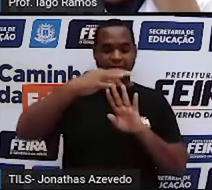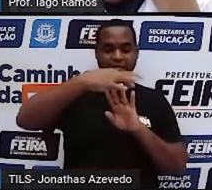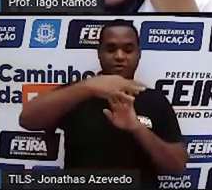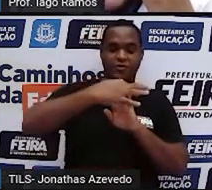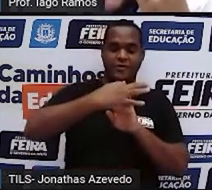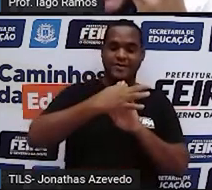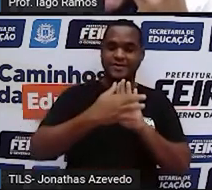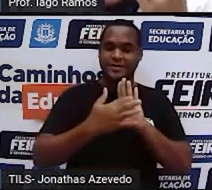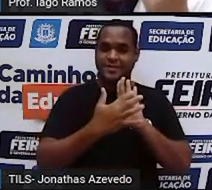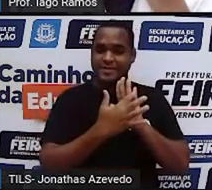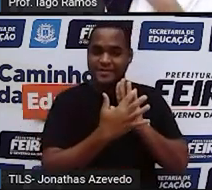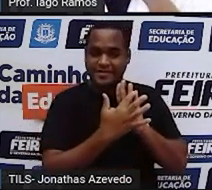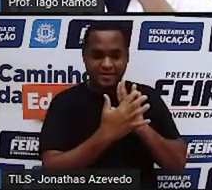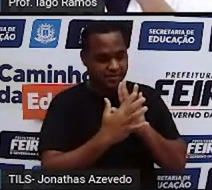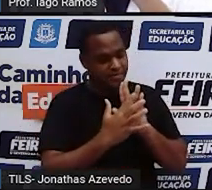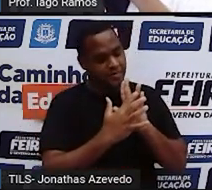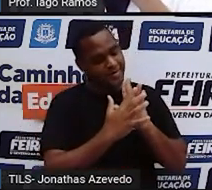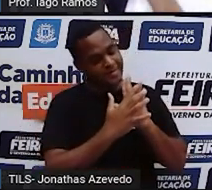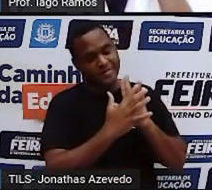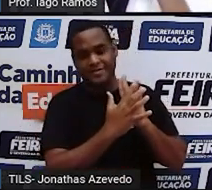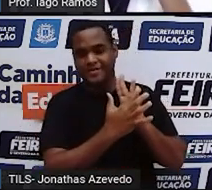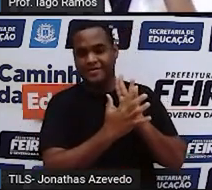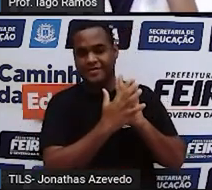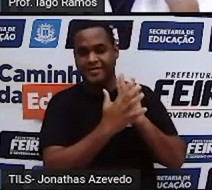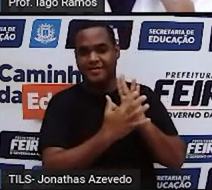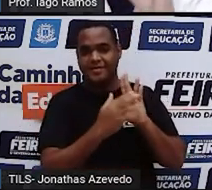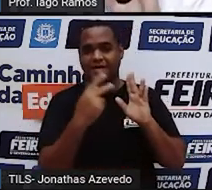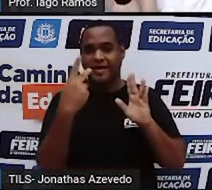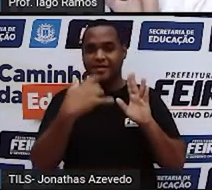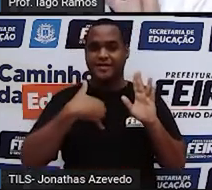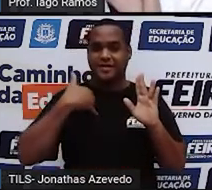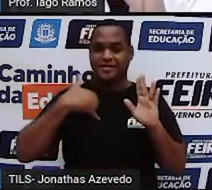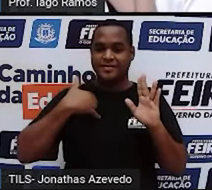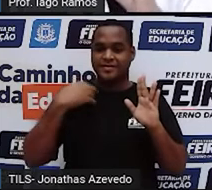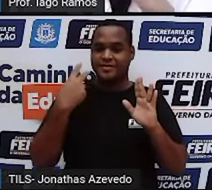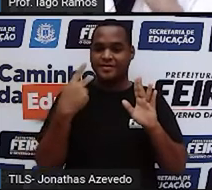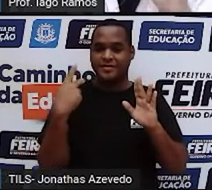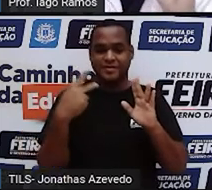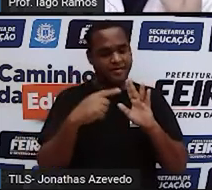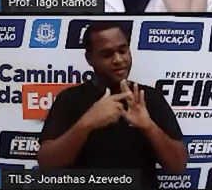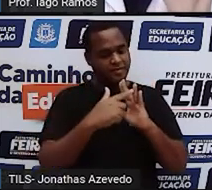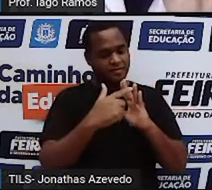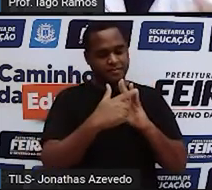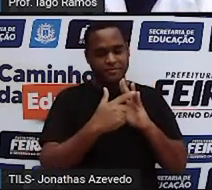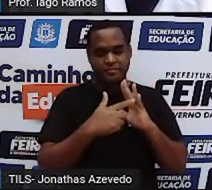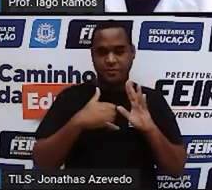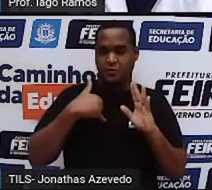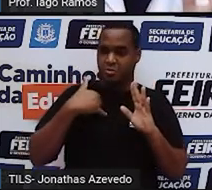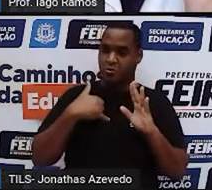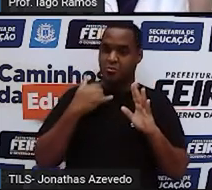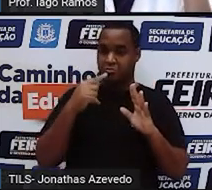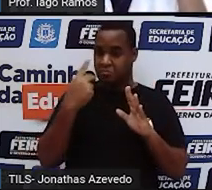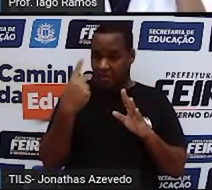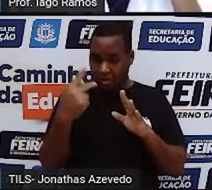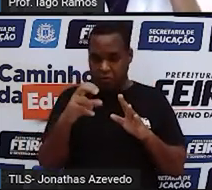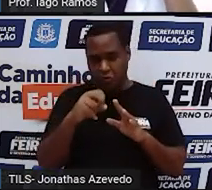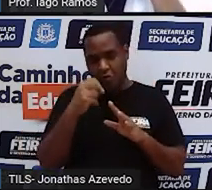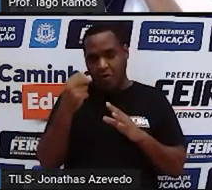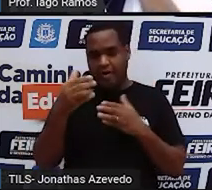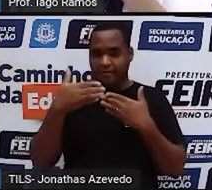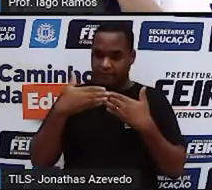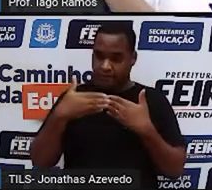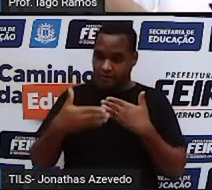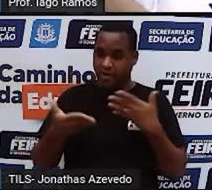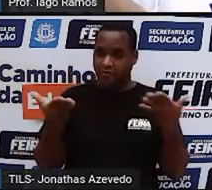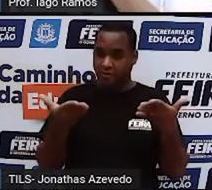algarismos desse número é a sua idade. Ou que você já tem, ou que você